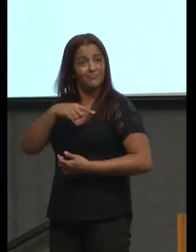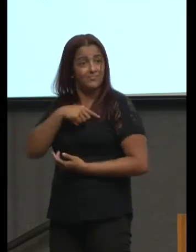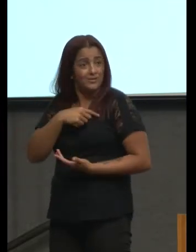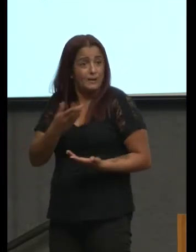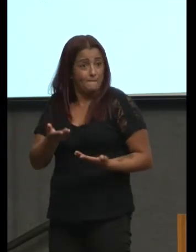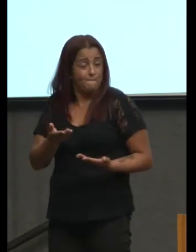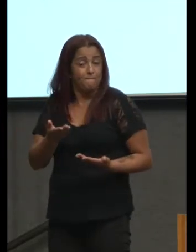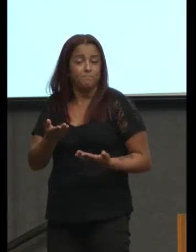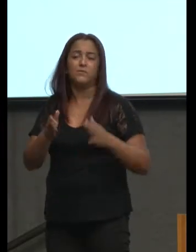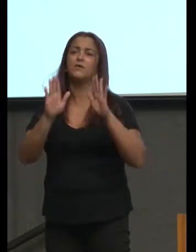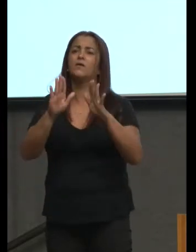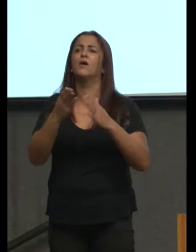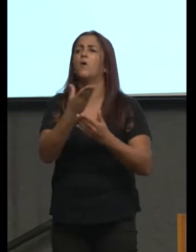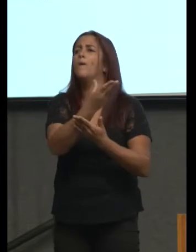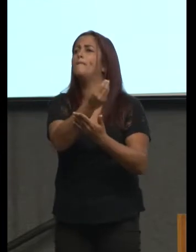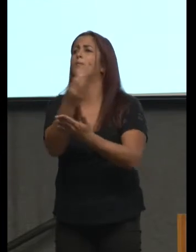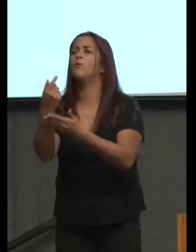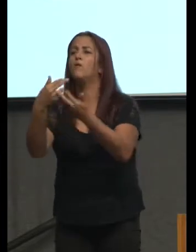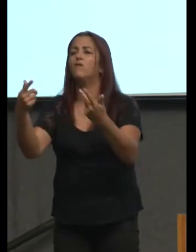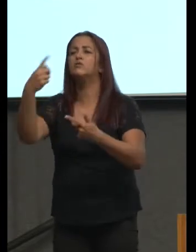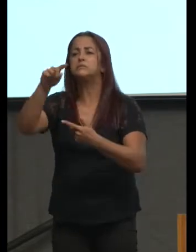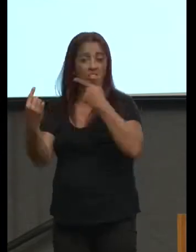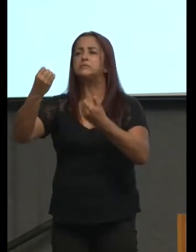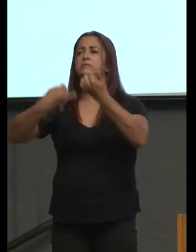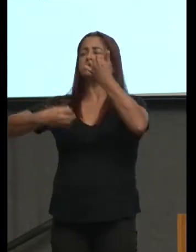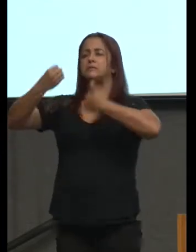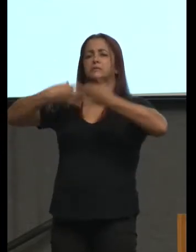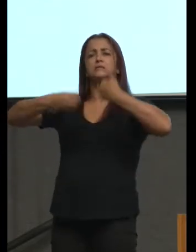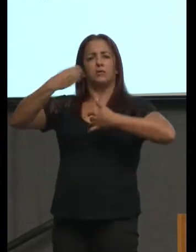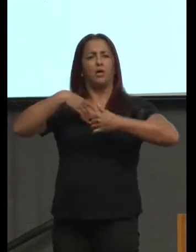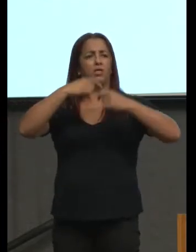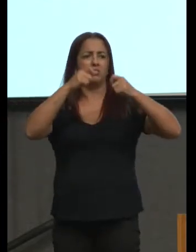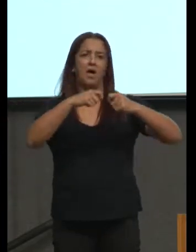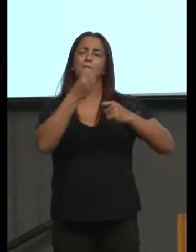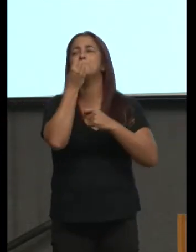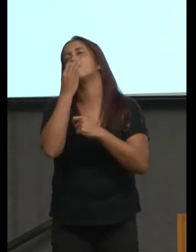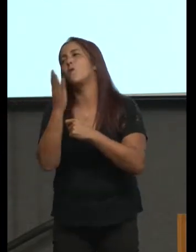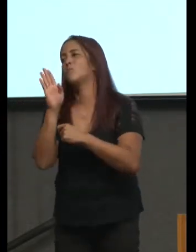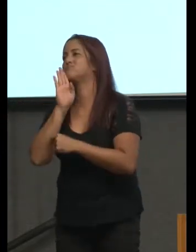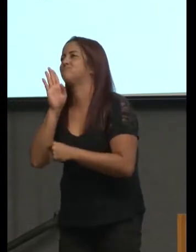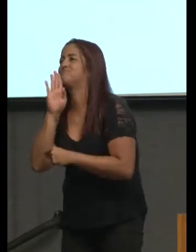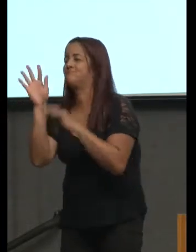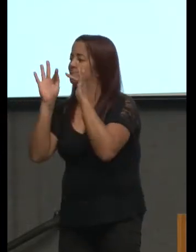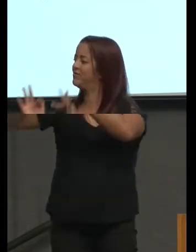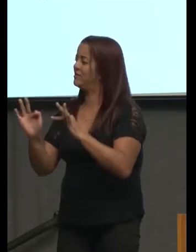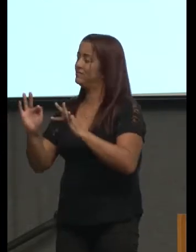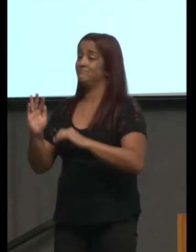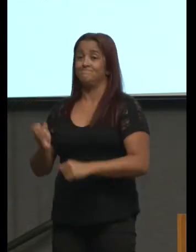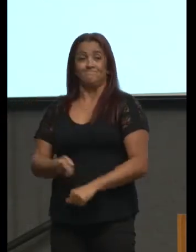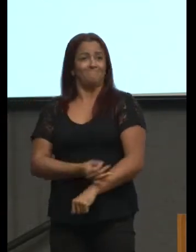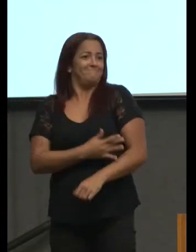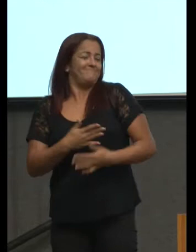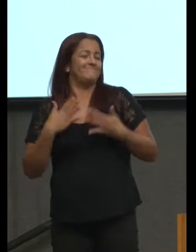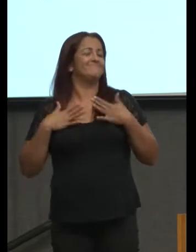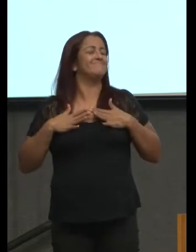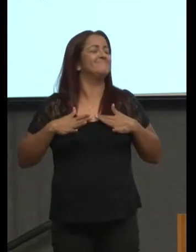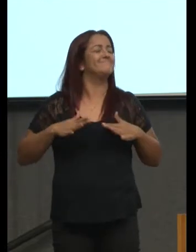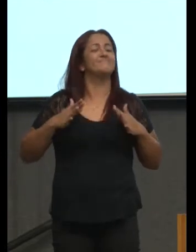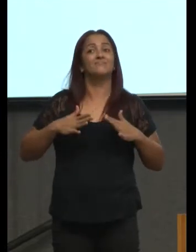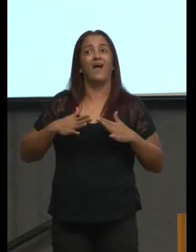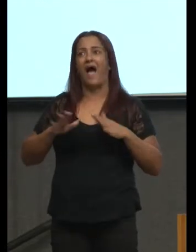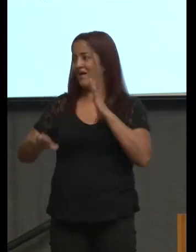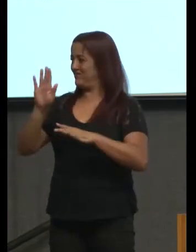quantas coisas vocês teriam para nos dizer boas obviamente felizes agradáveis quem sabe aquele